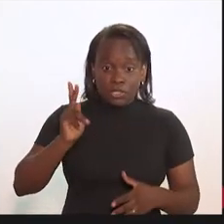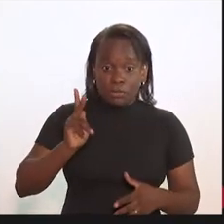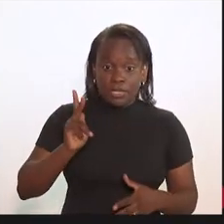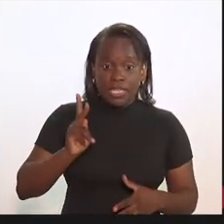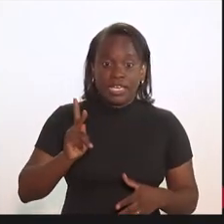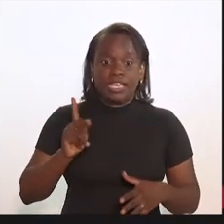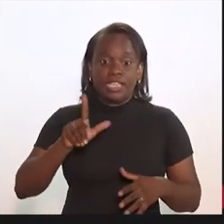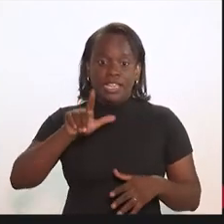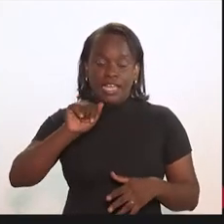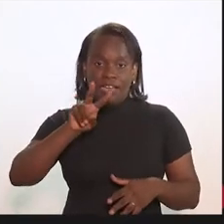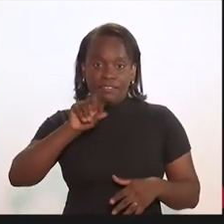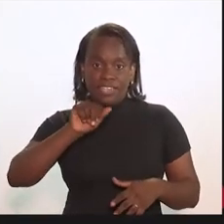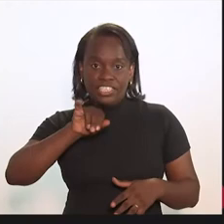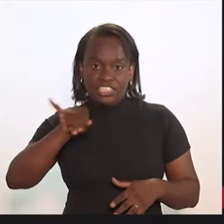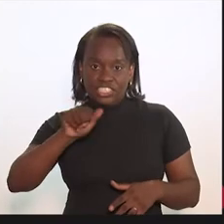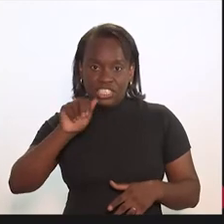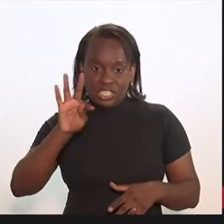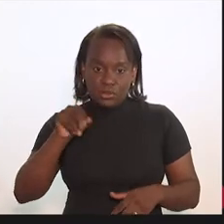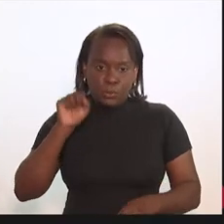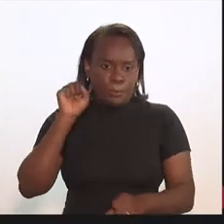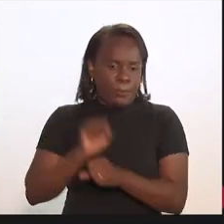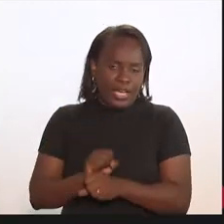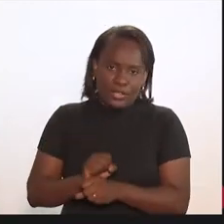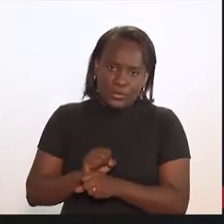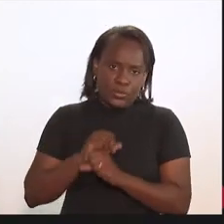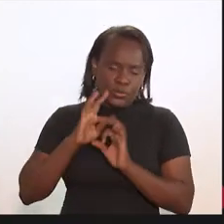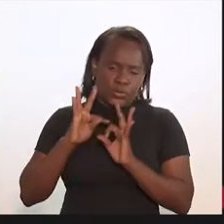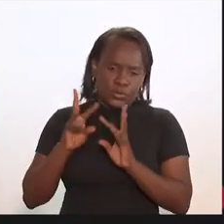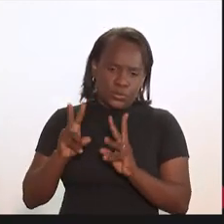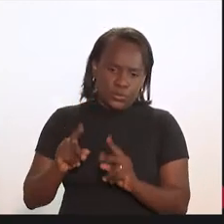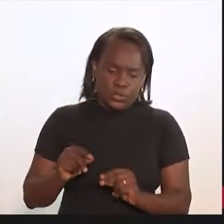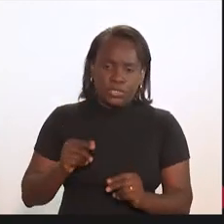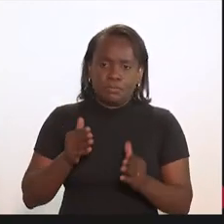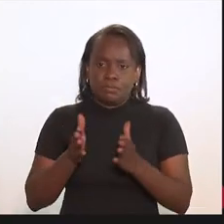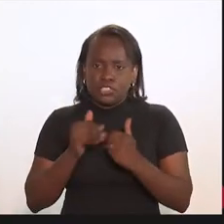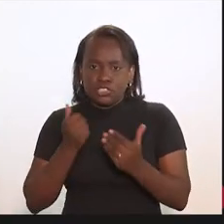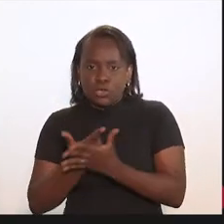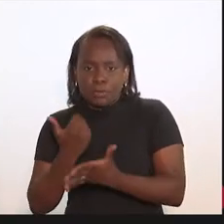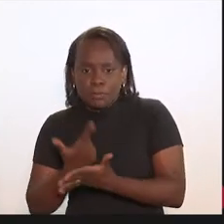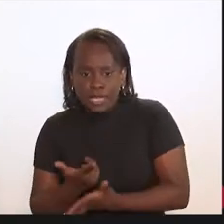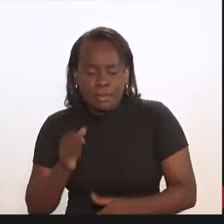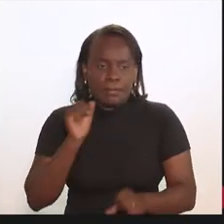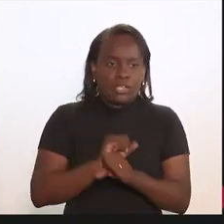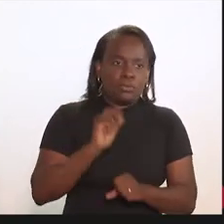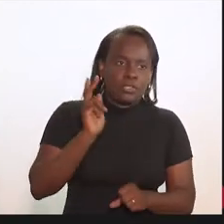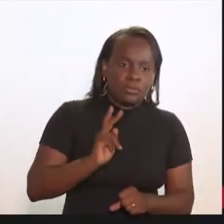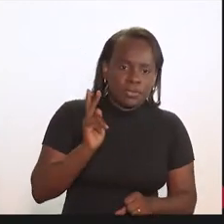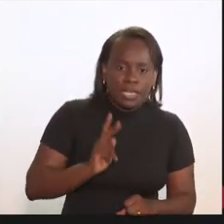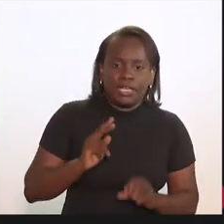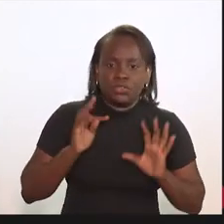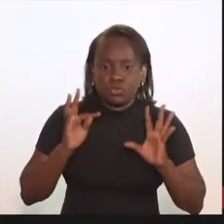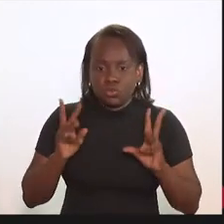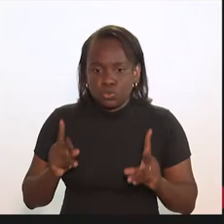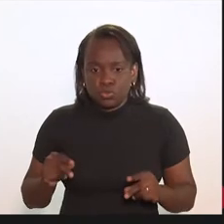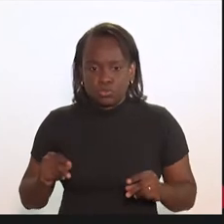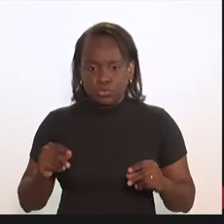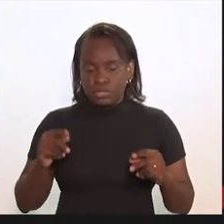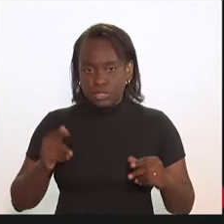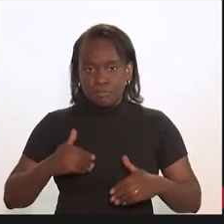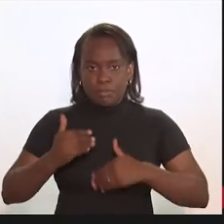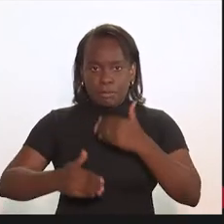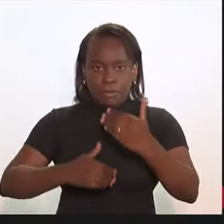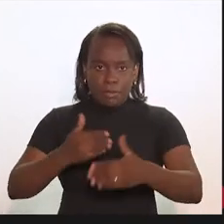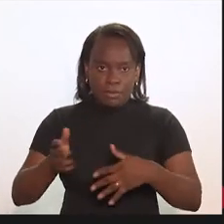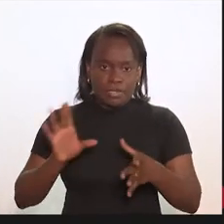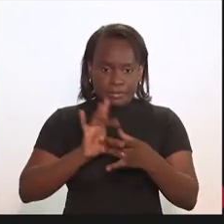Petrobras lava jato, que paralisou completamente as encomendas, paralisou a Petrobras e tudo que se desdobrou